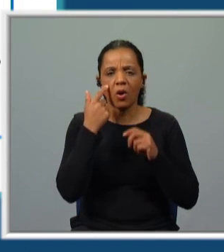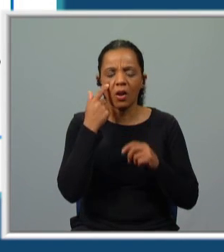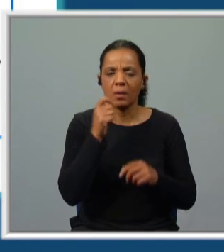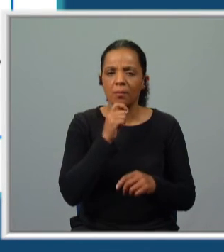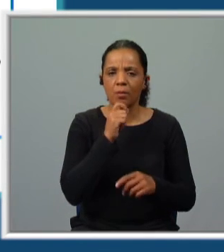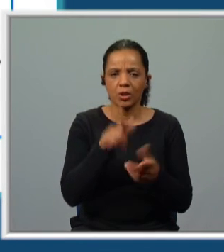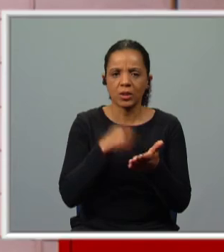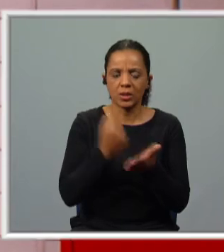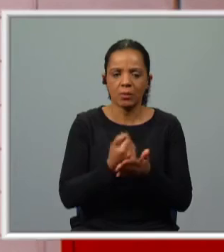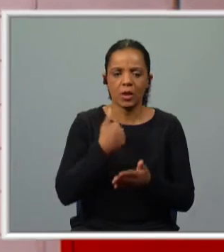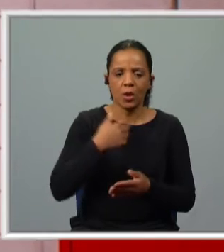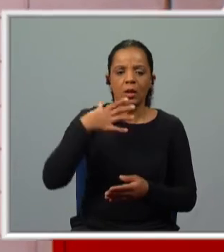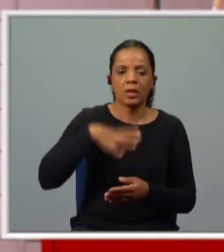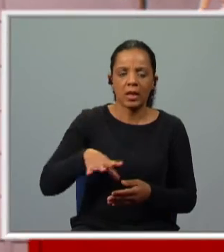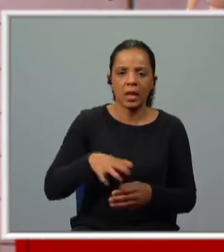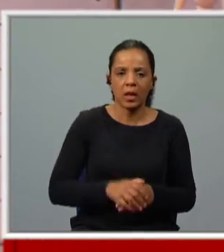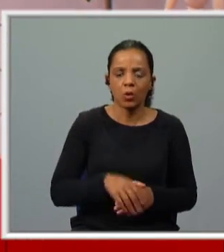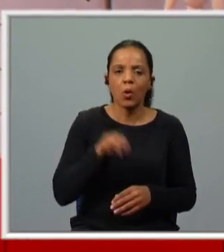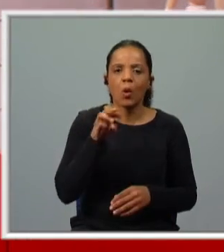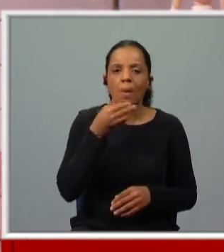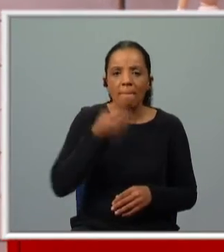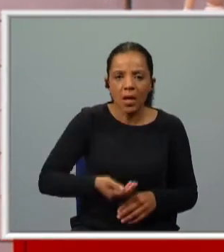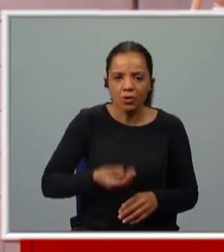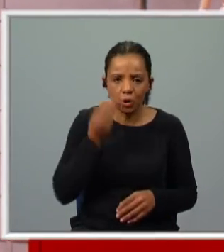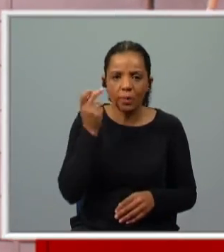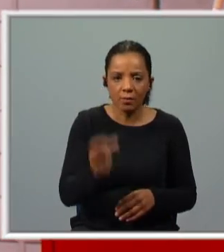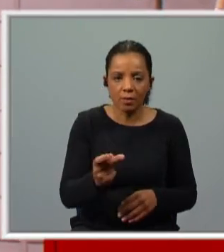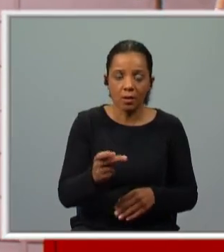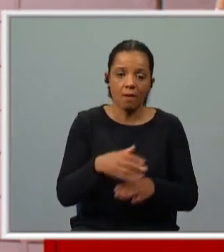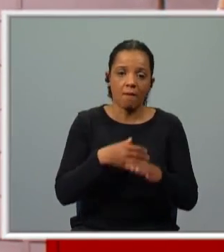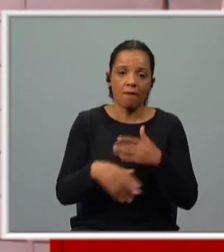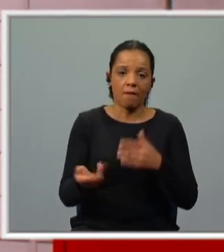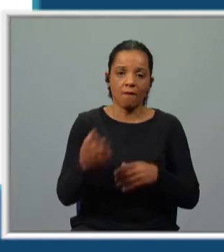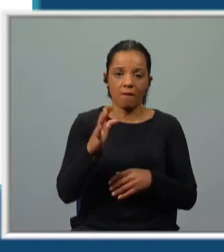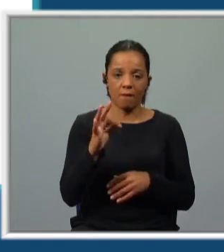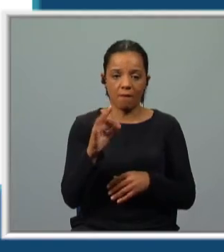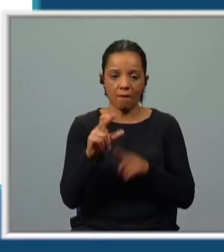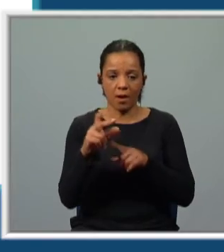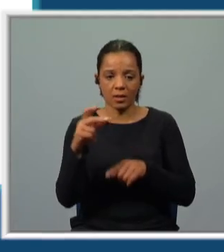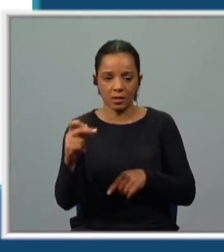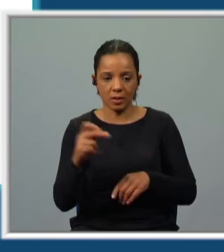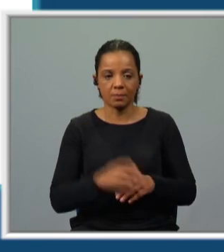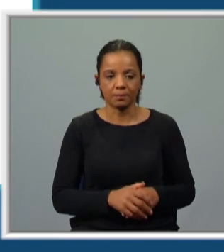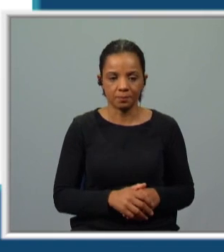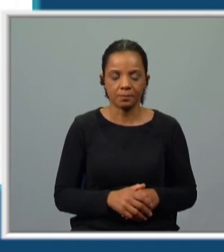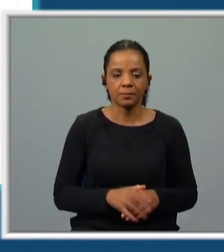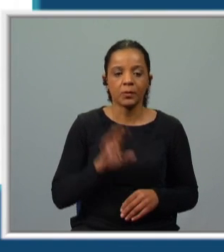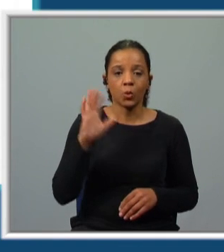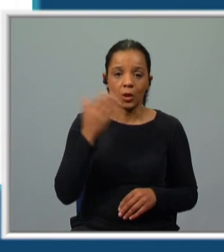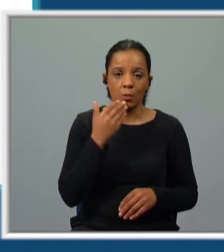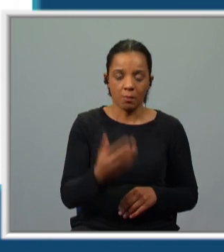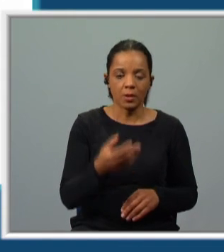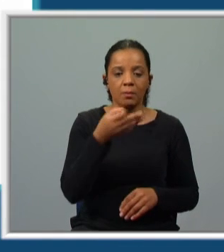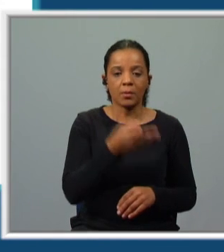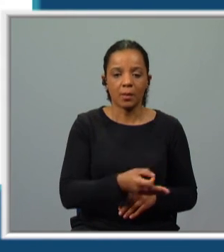usar sempre esta construção. Eu quero que o mestre... Como é que fica? Faça. Exatamente. Talvez o mestre faça. Quando eu te peço o